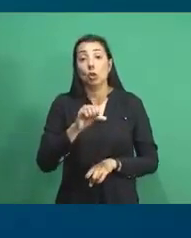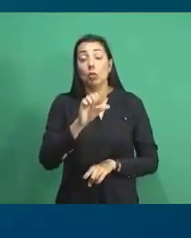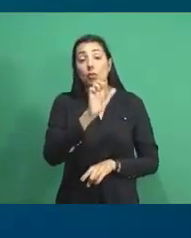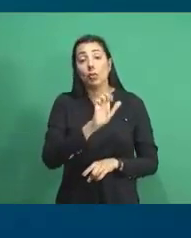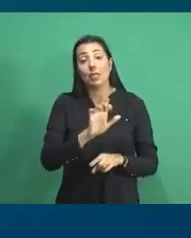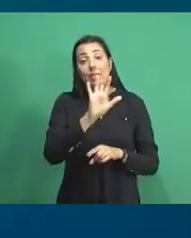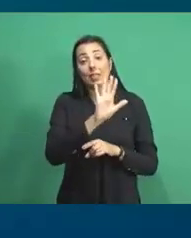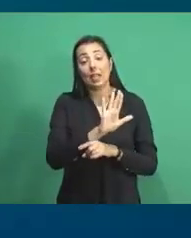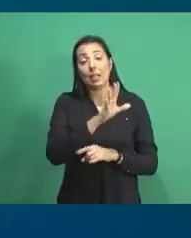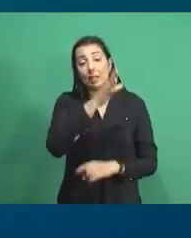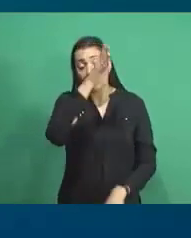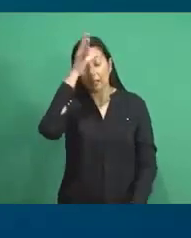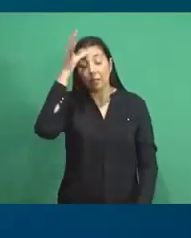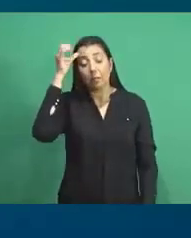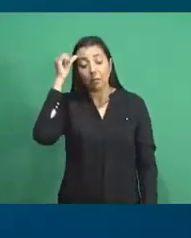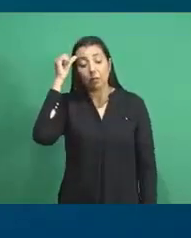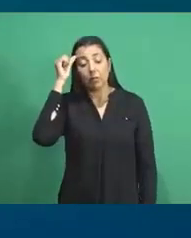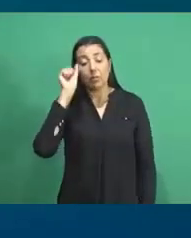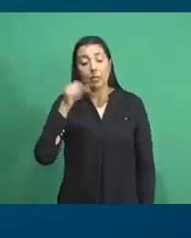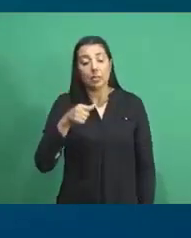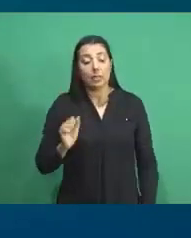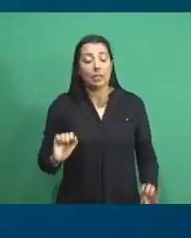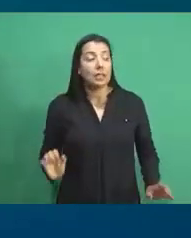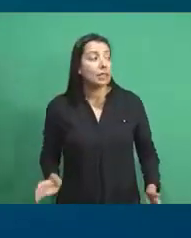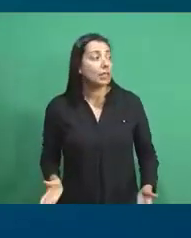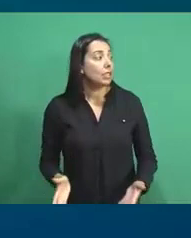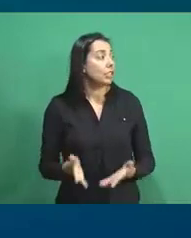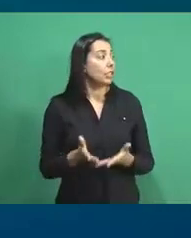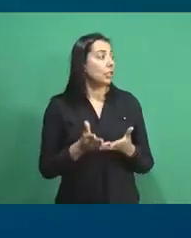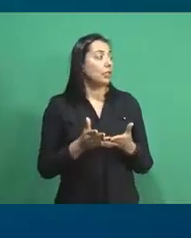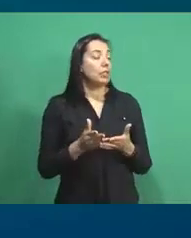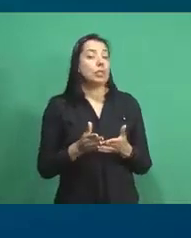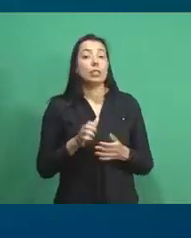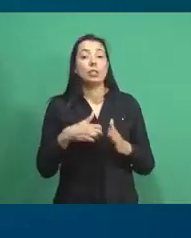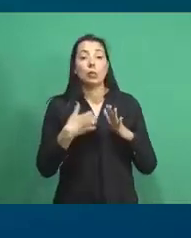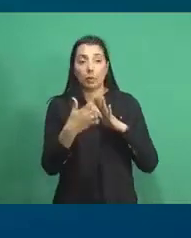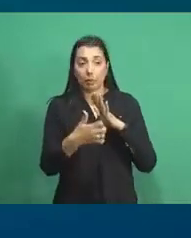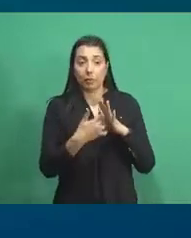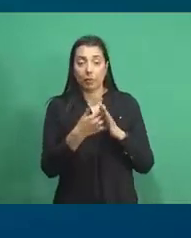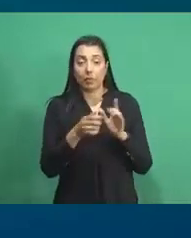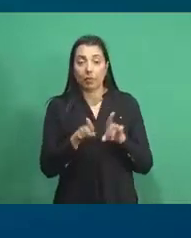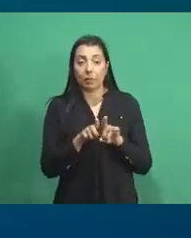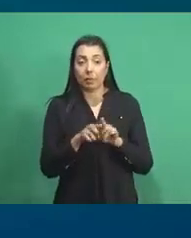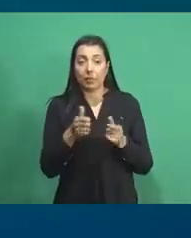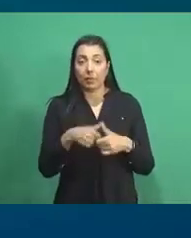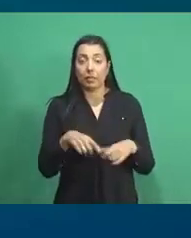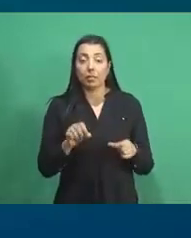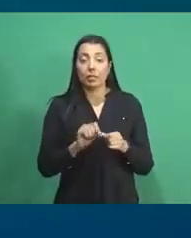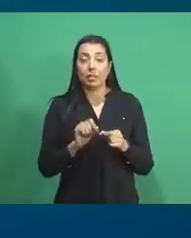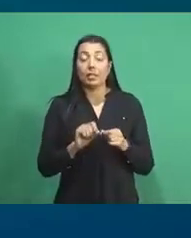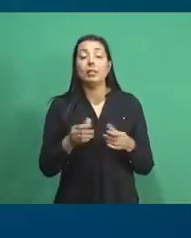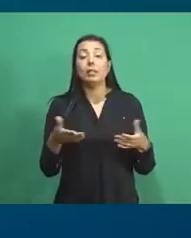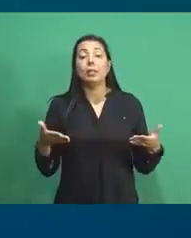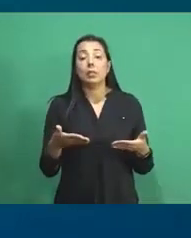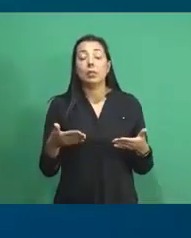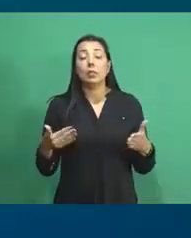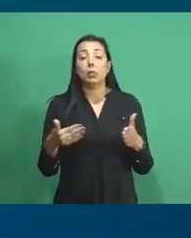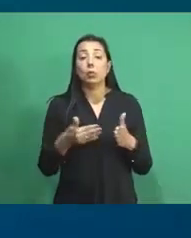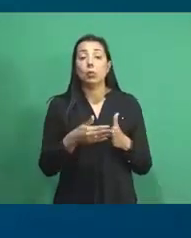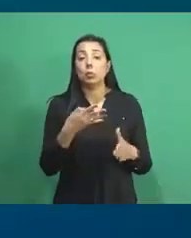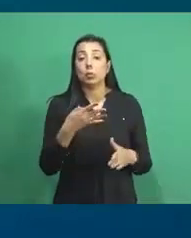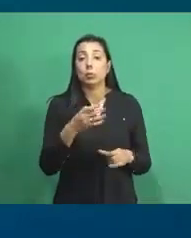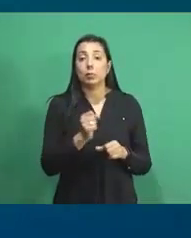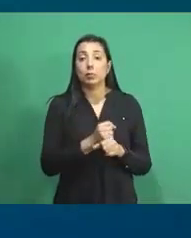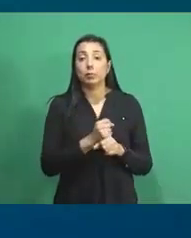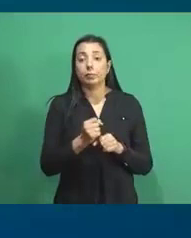Amazônia Legal. Essas iniciativas com a empresa privada estão ocorrendo desde então, nesses últimos quatro